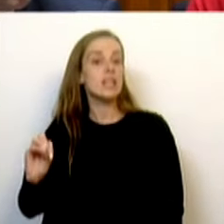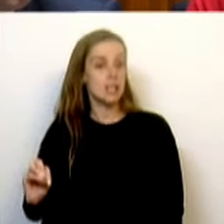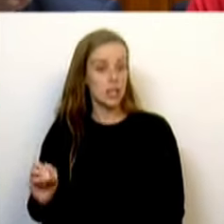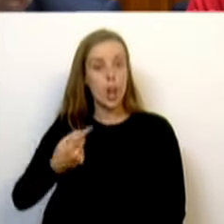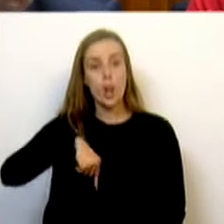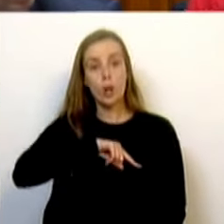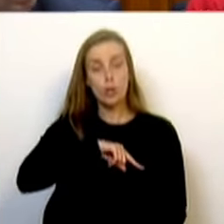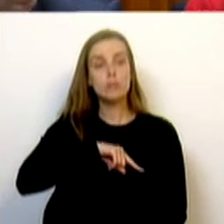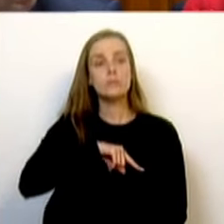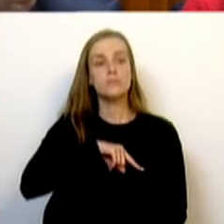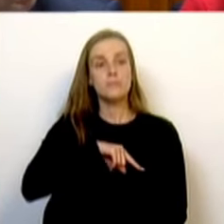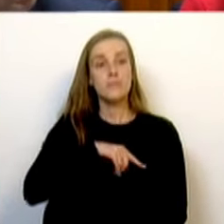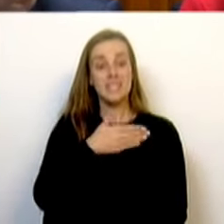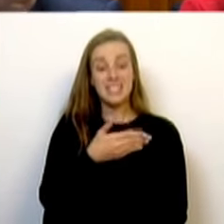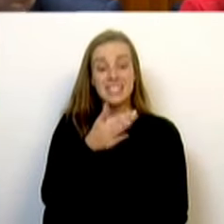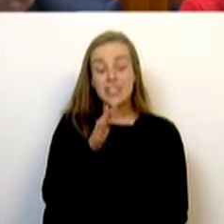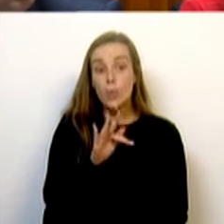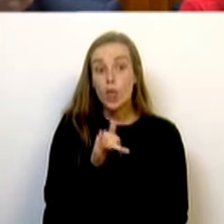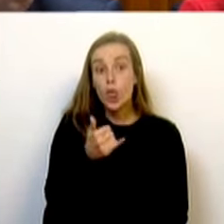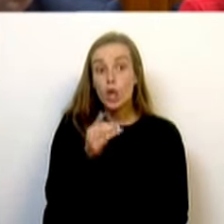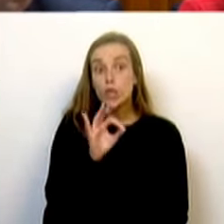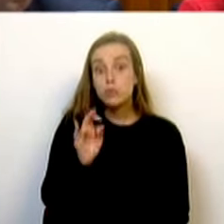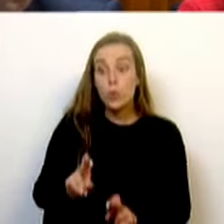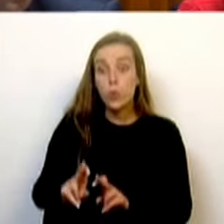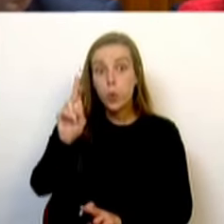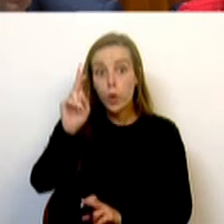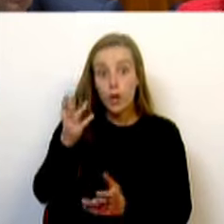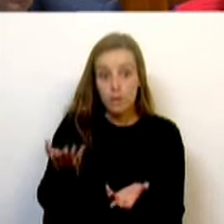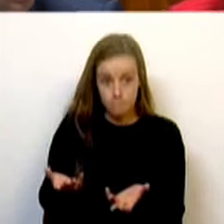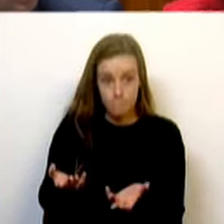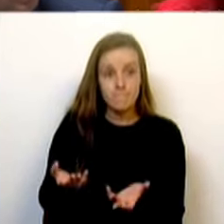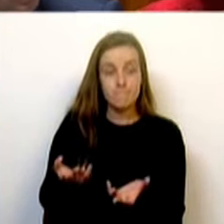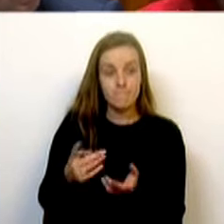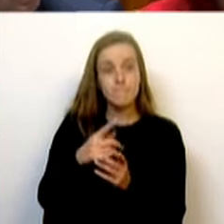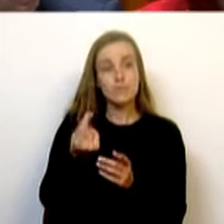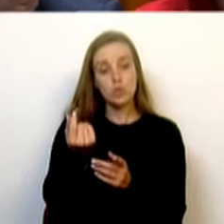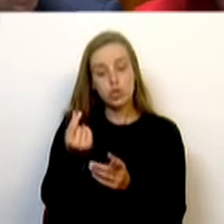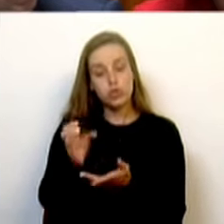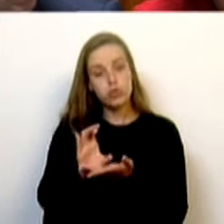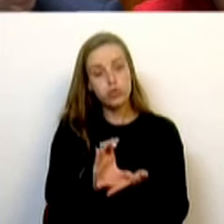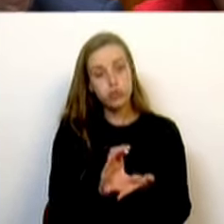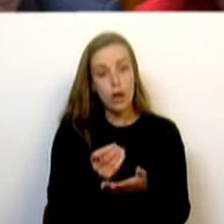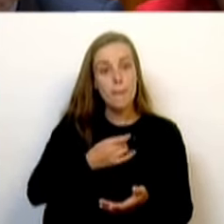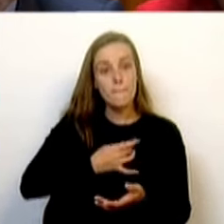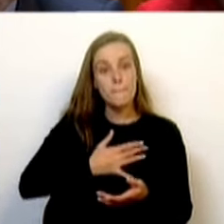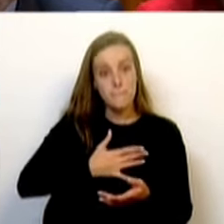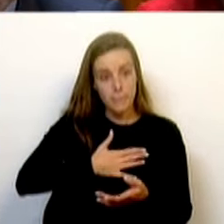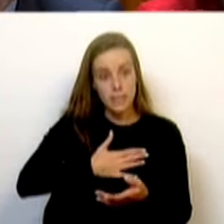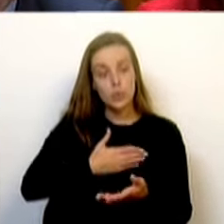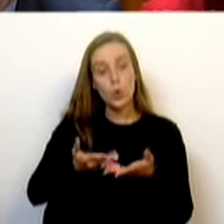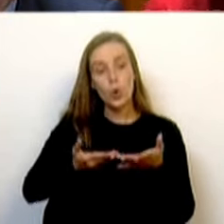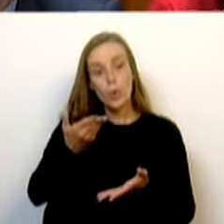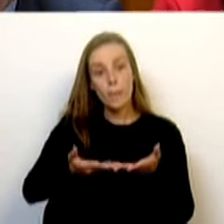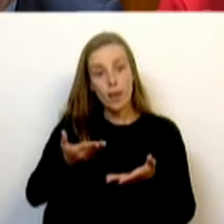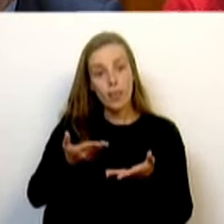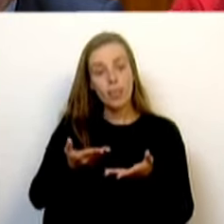nós aumentamos 142% o financiamento das empresas, comparativamente com aquilo que foi